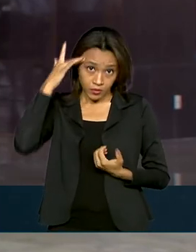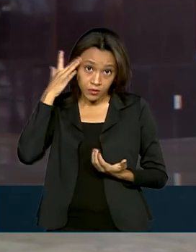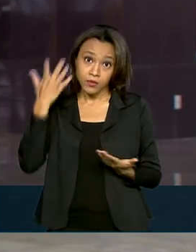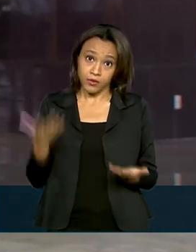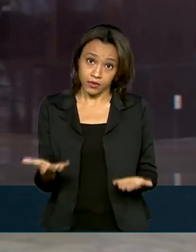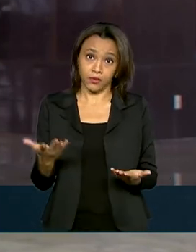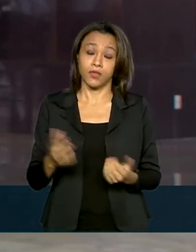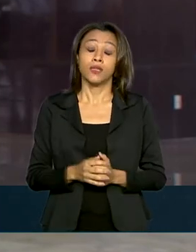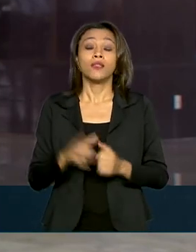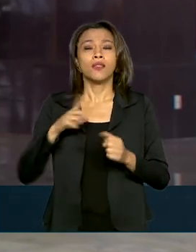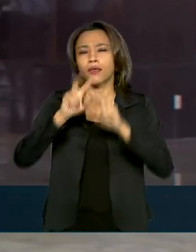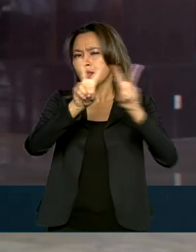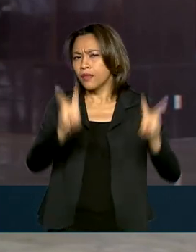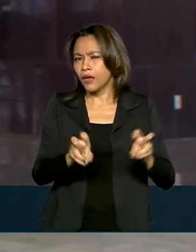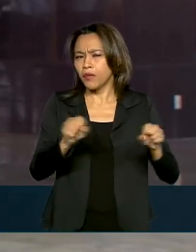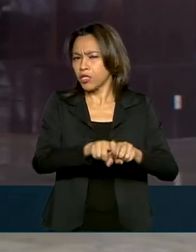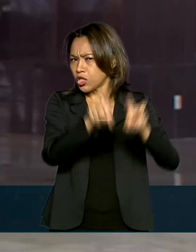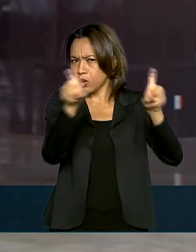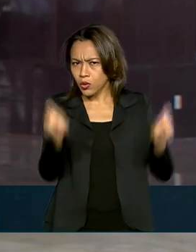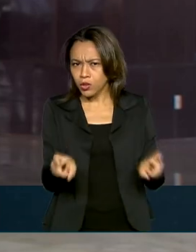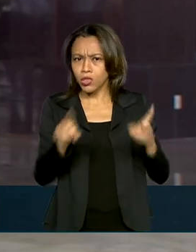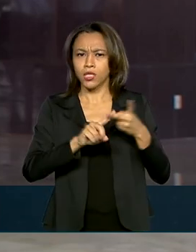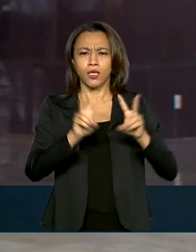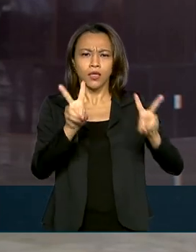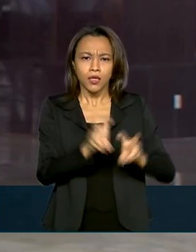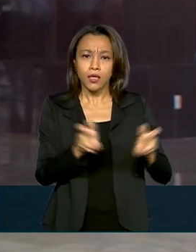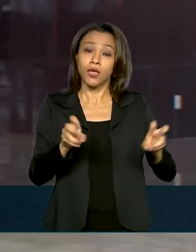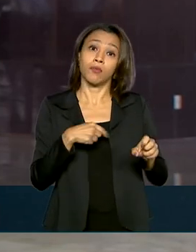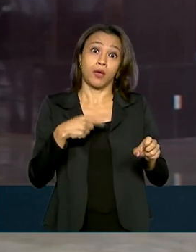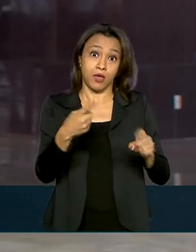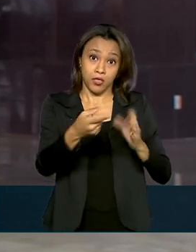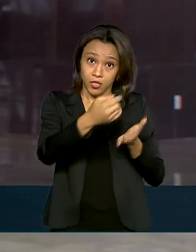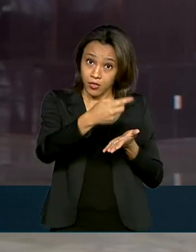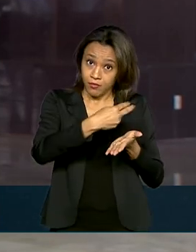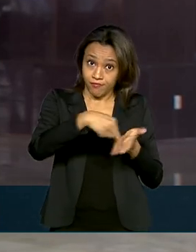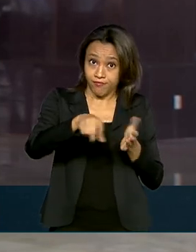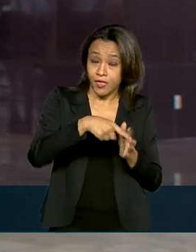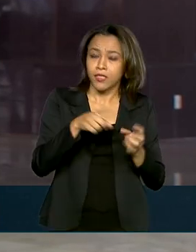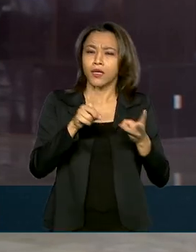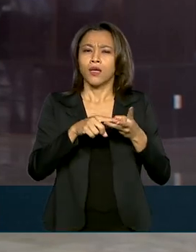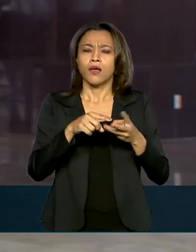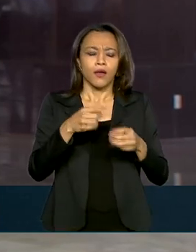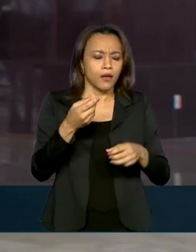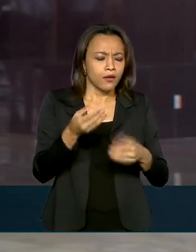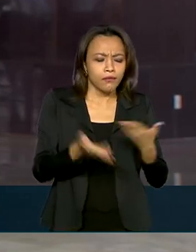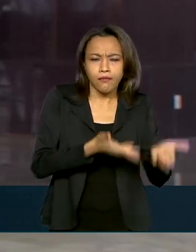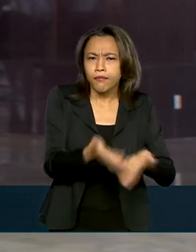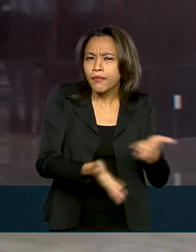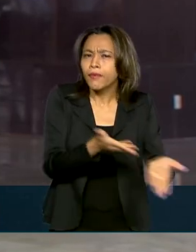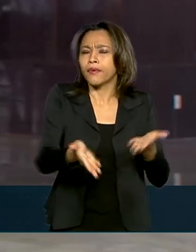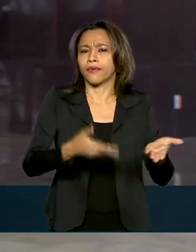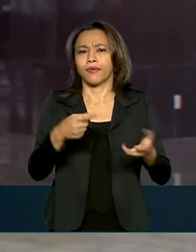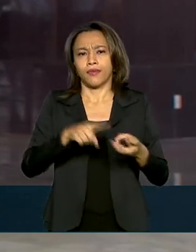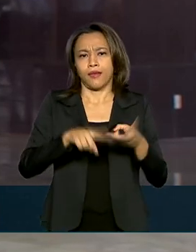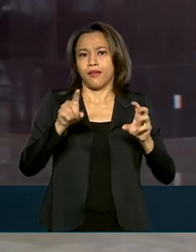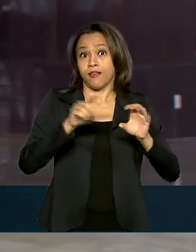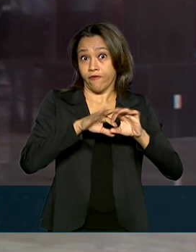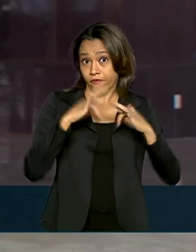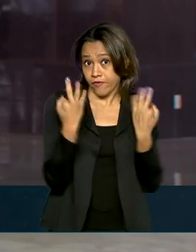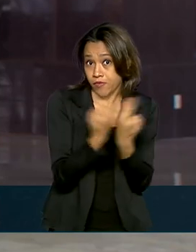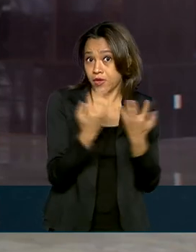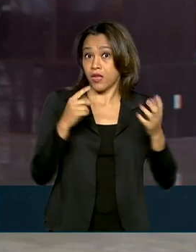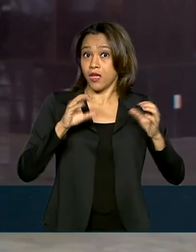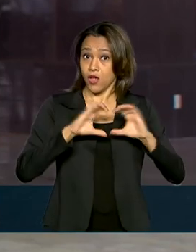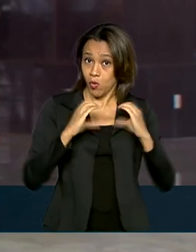O exame prevê temas de ginecologia e obstetrícia, medicina clínica, cirurgia geral, pediatria e medicina de família e comunidade. O